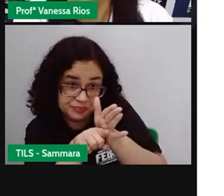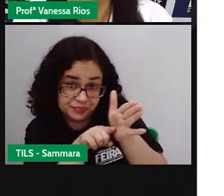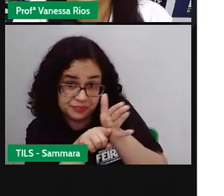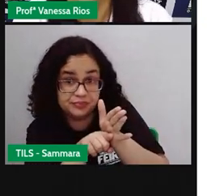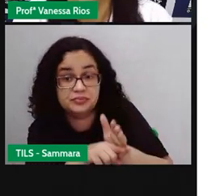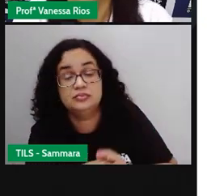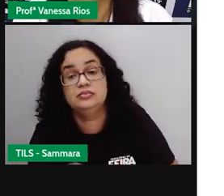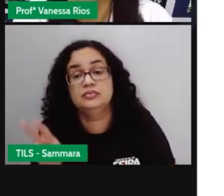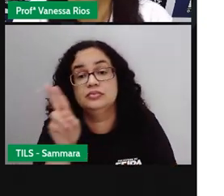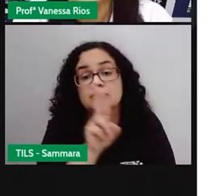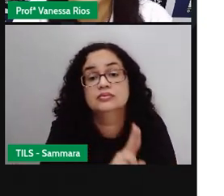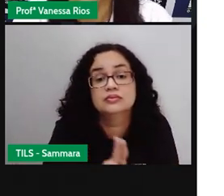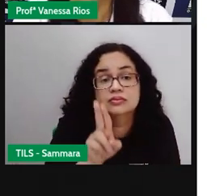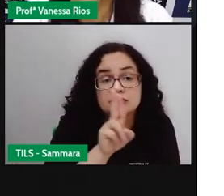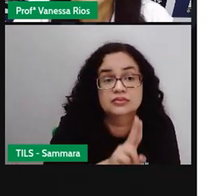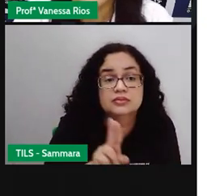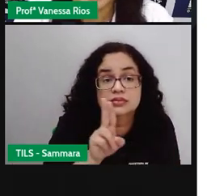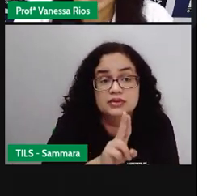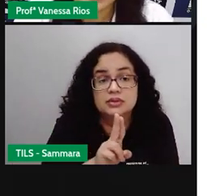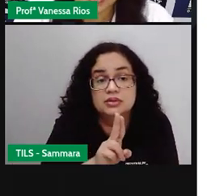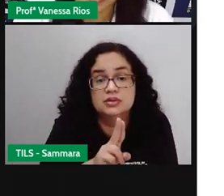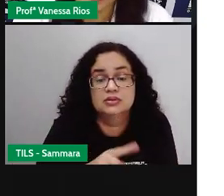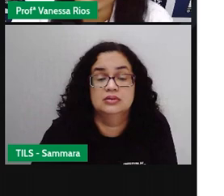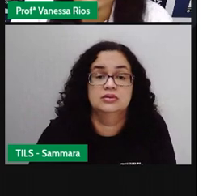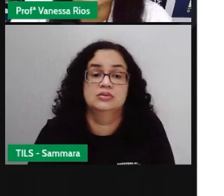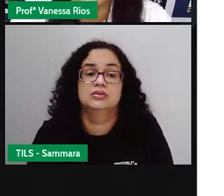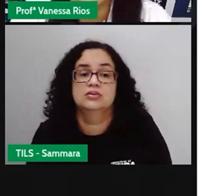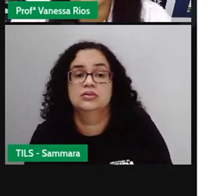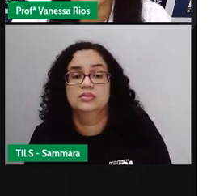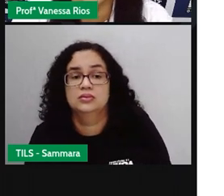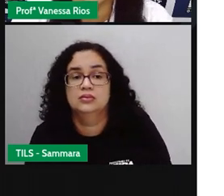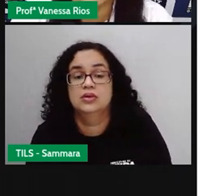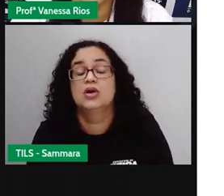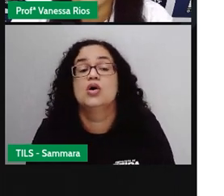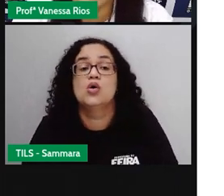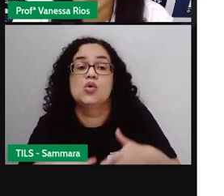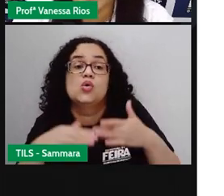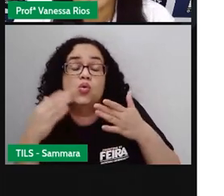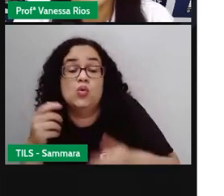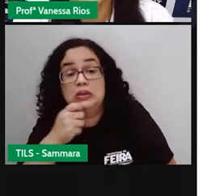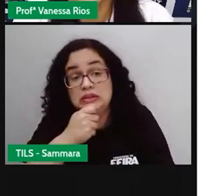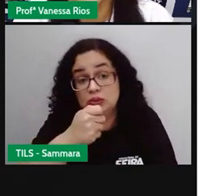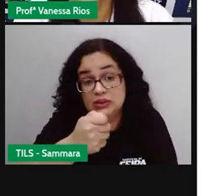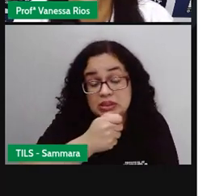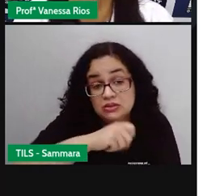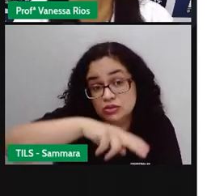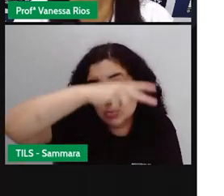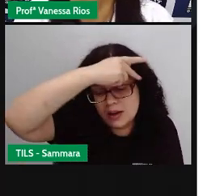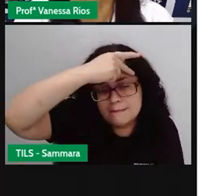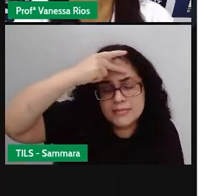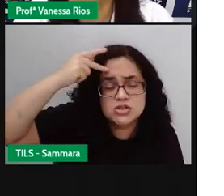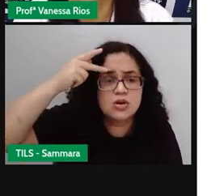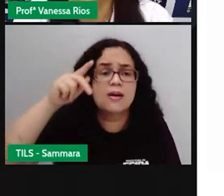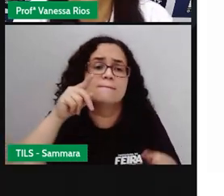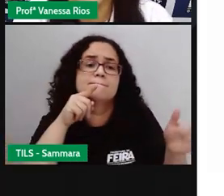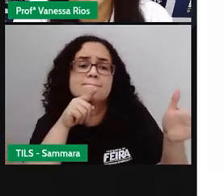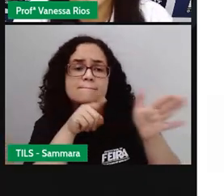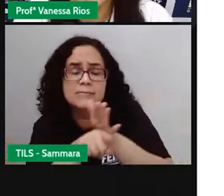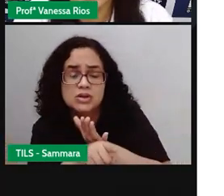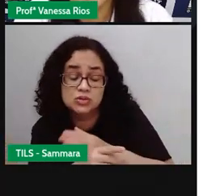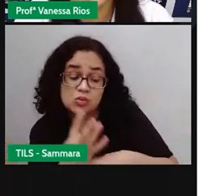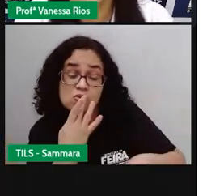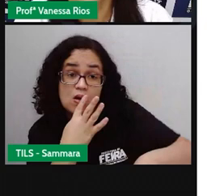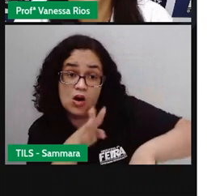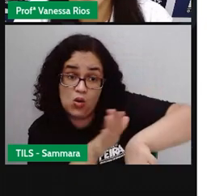utilizam aí o método da autodeclaração, então, quando entrevistam a pessoa e perguntam sobre a sua